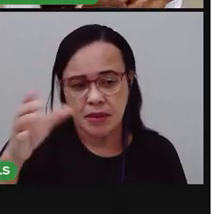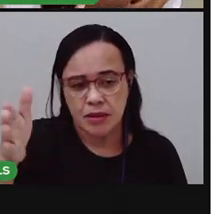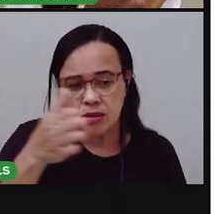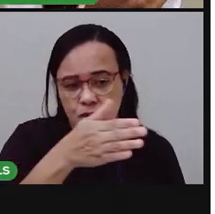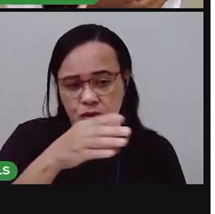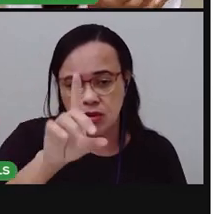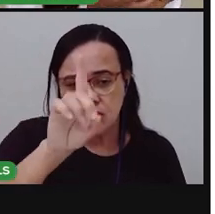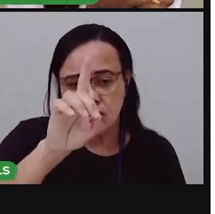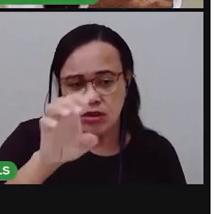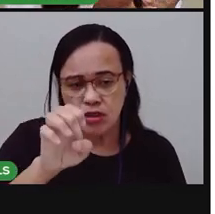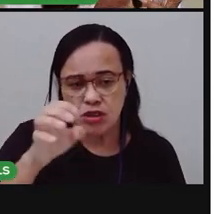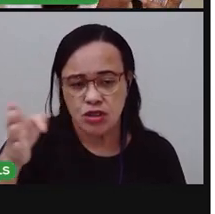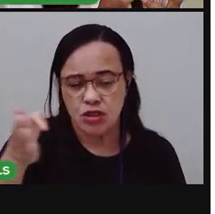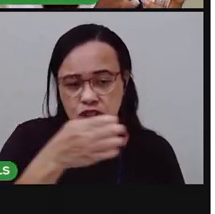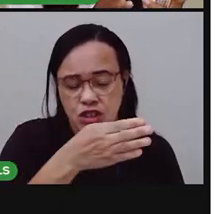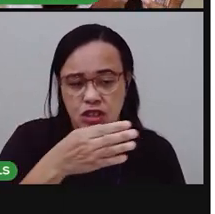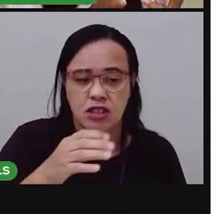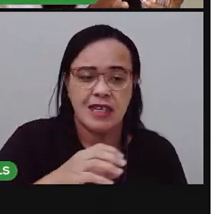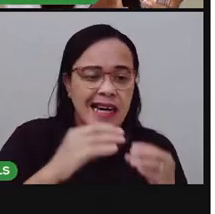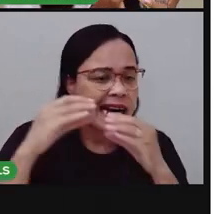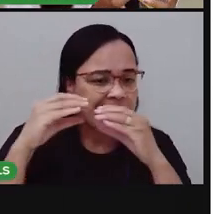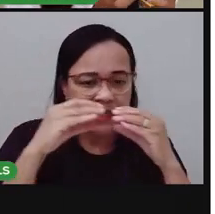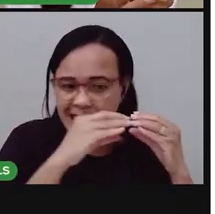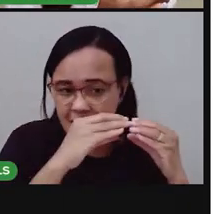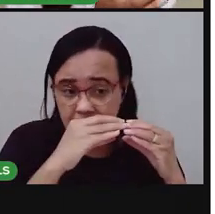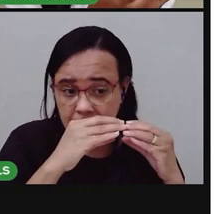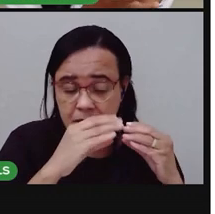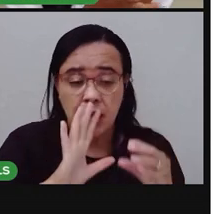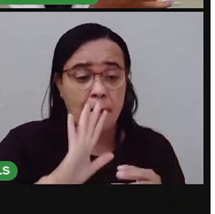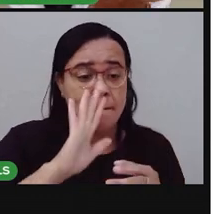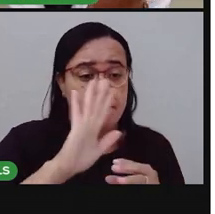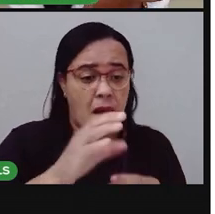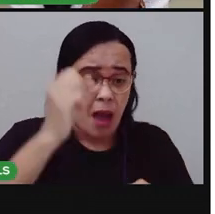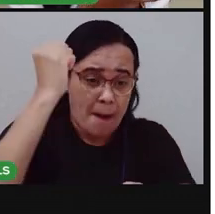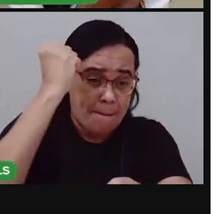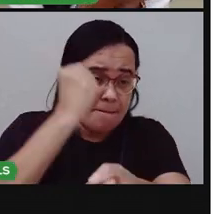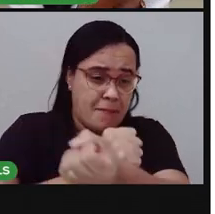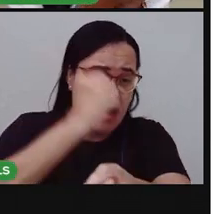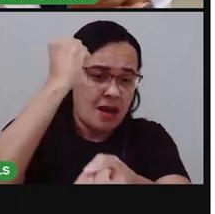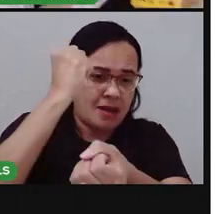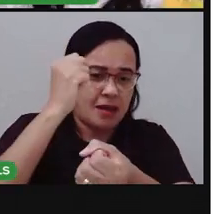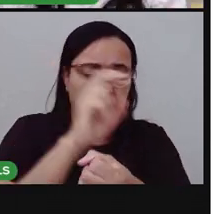Mas o nome da marca é maizena, ó.